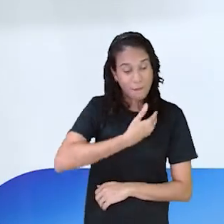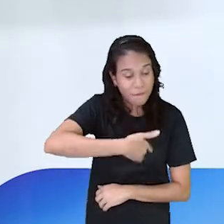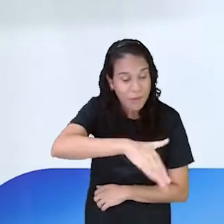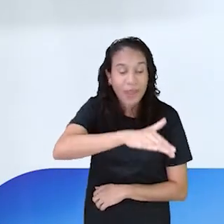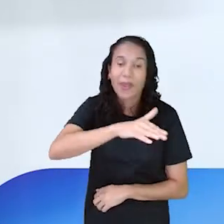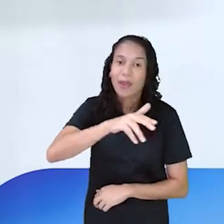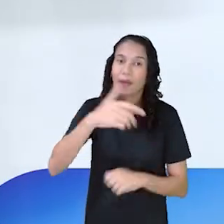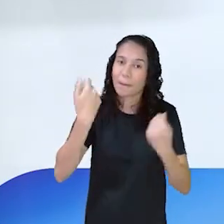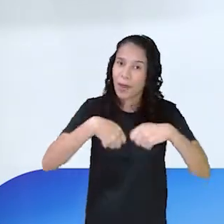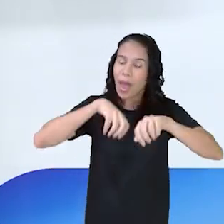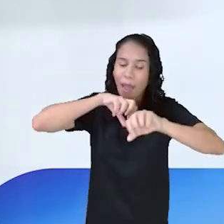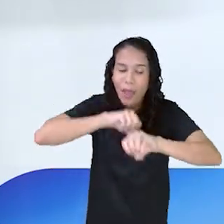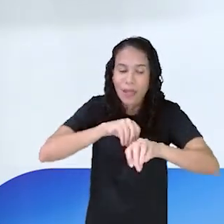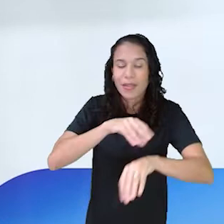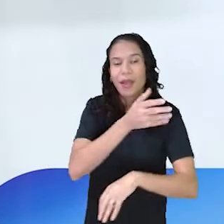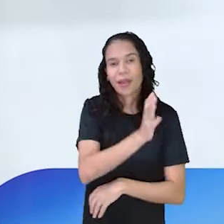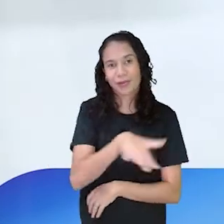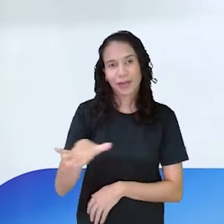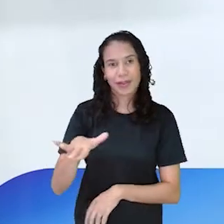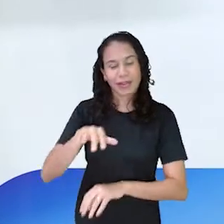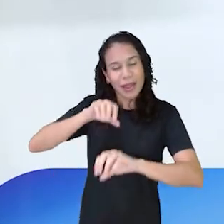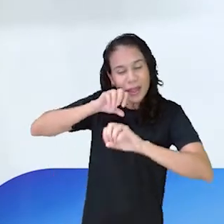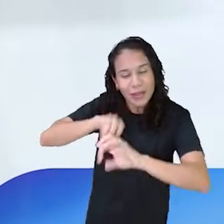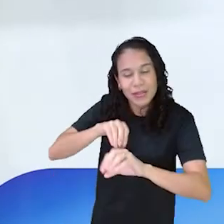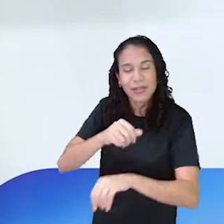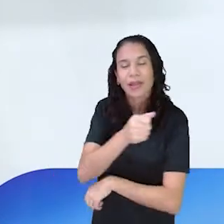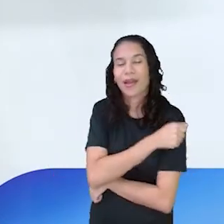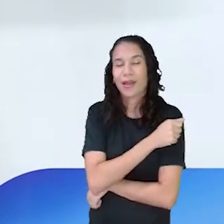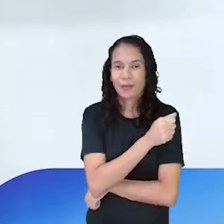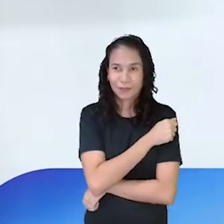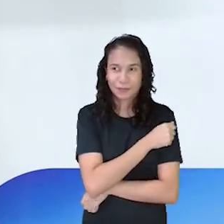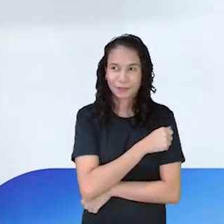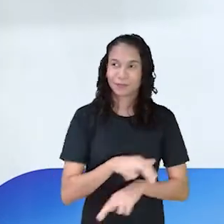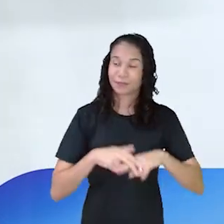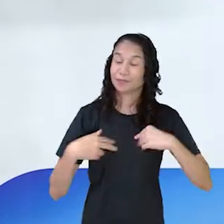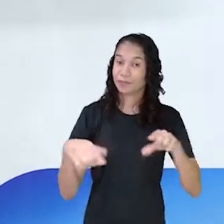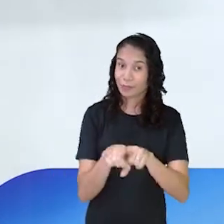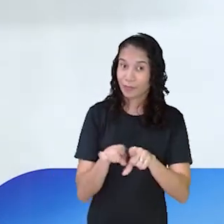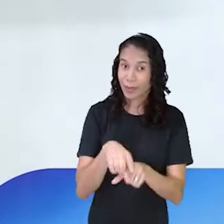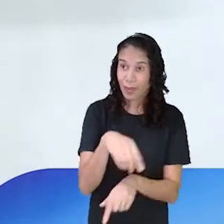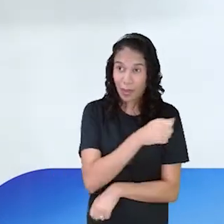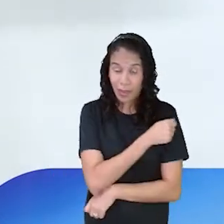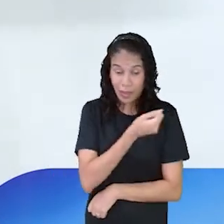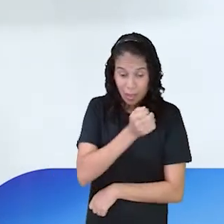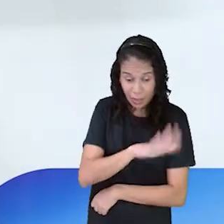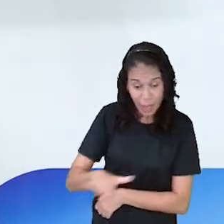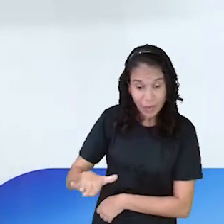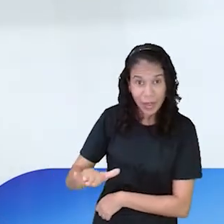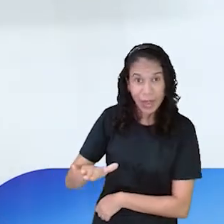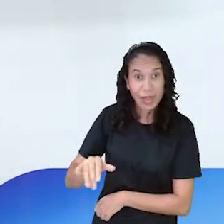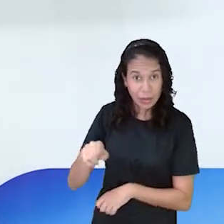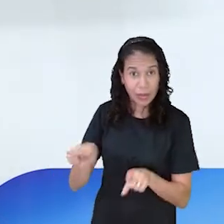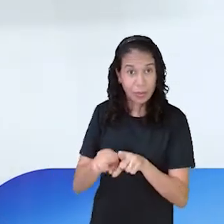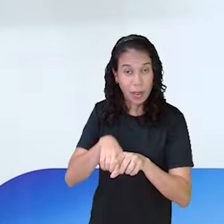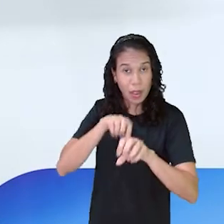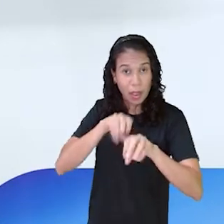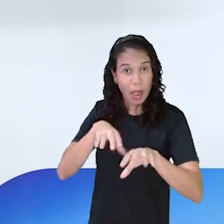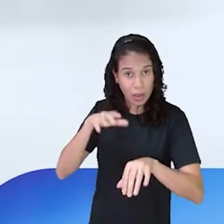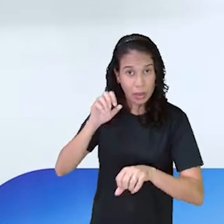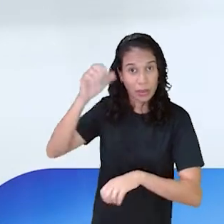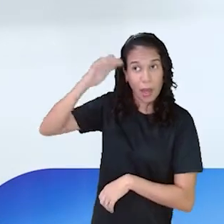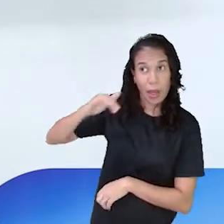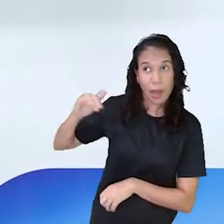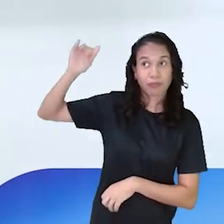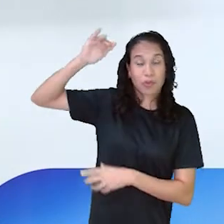precisa ensinar isso aos pequenininhos, a gente precisa ensinar isso aos estudantes. E aos estudantes menores e aos estudantes adultos e